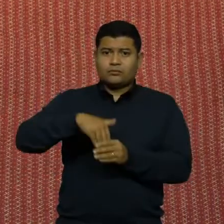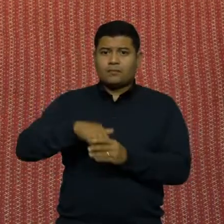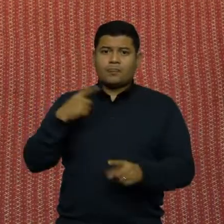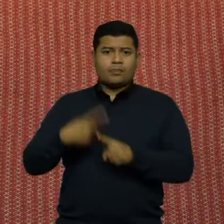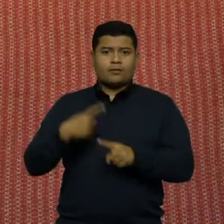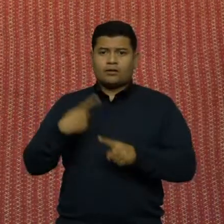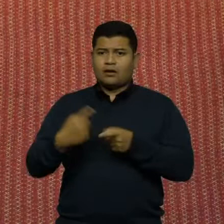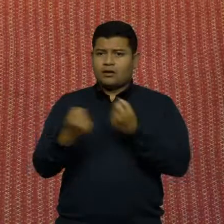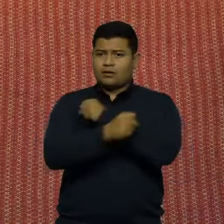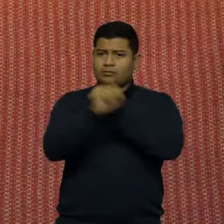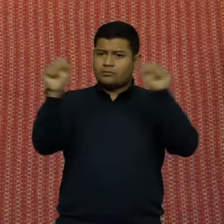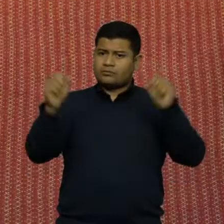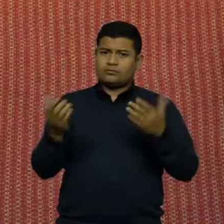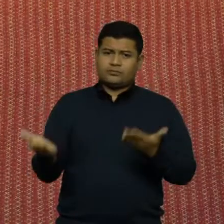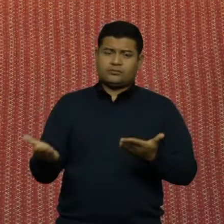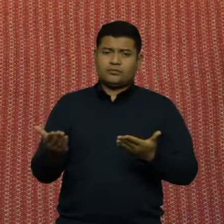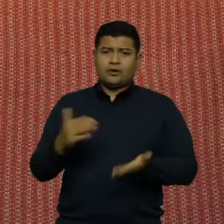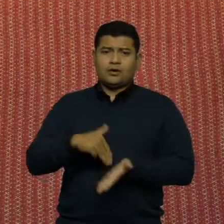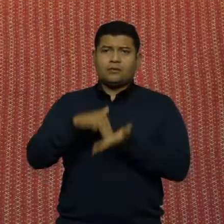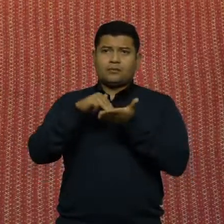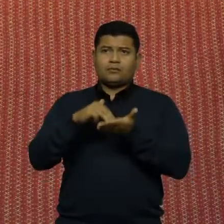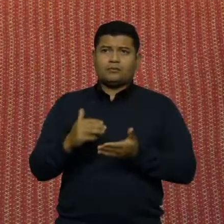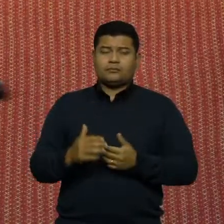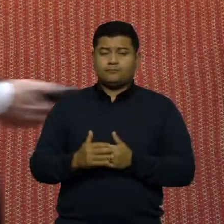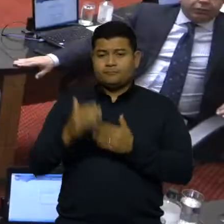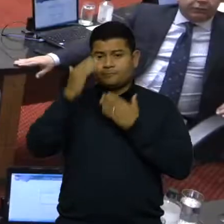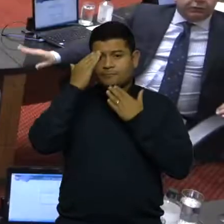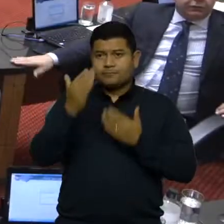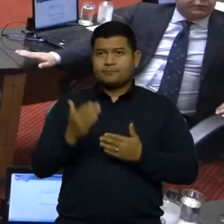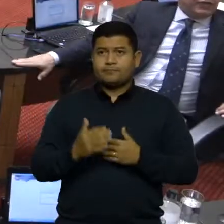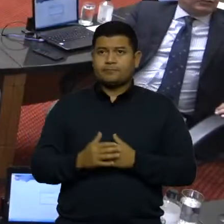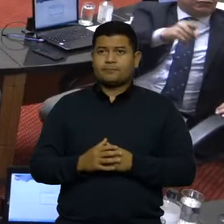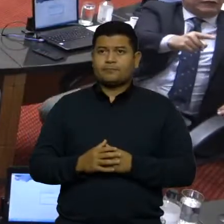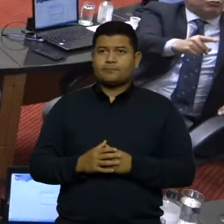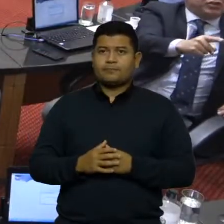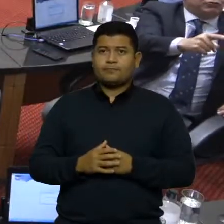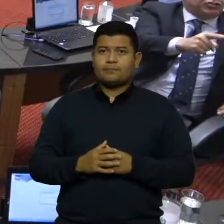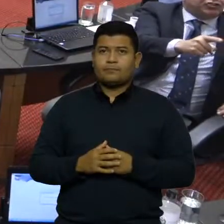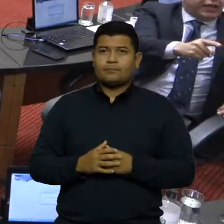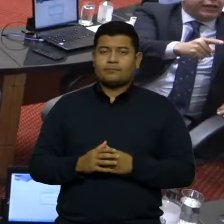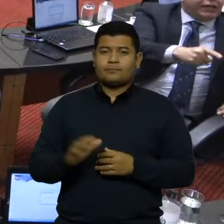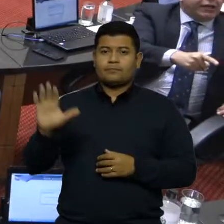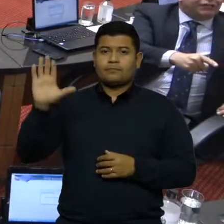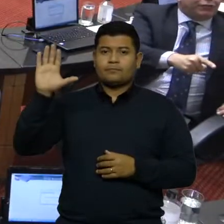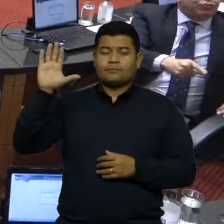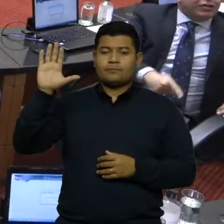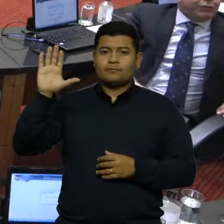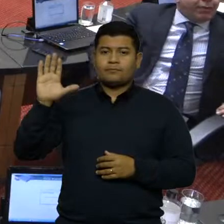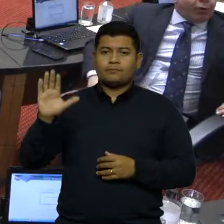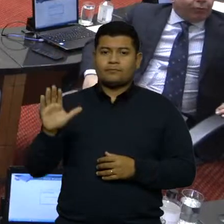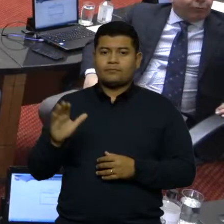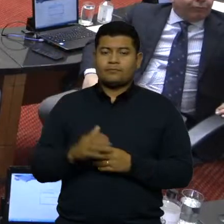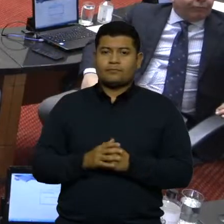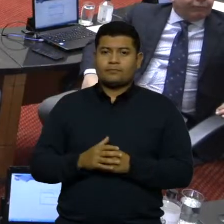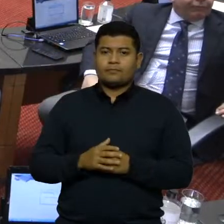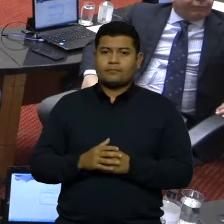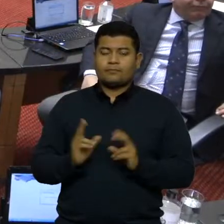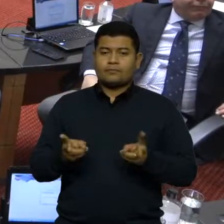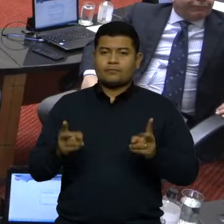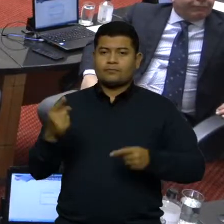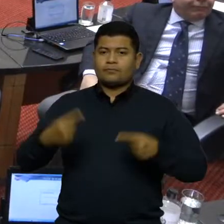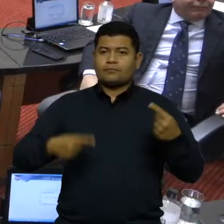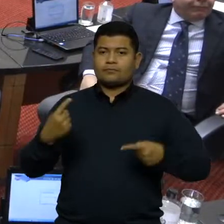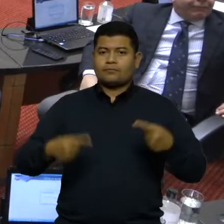absurdo, não uma cintia uma moção dessa. Obrigado. Senhor presidente, quero me somar aos colegas que... Ainda para